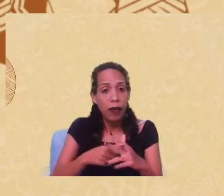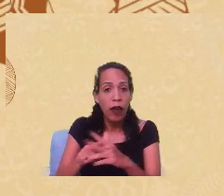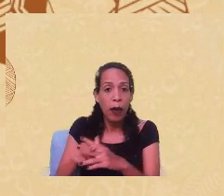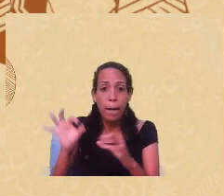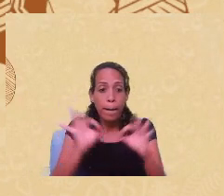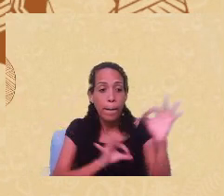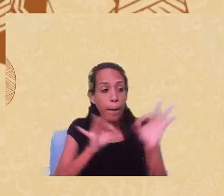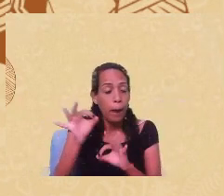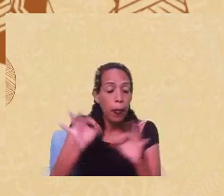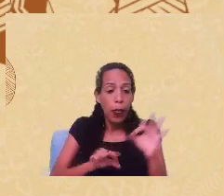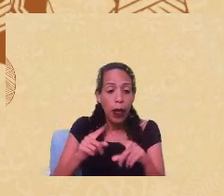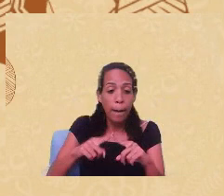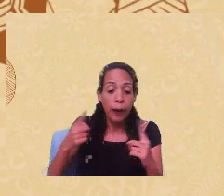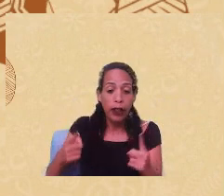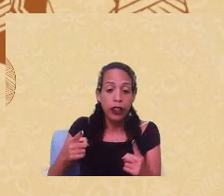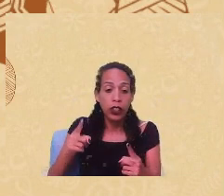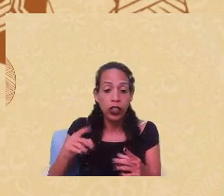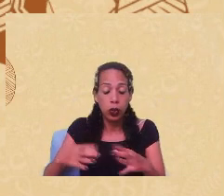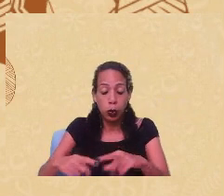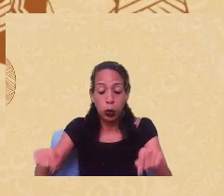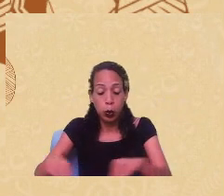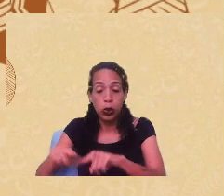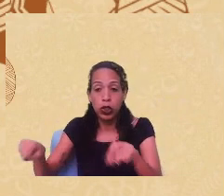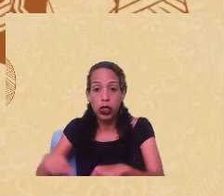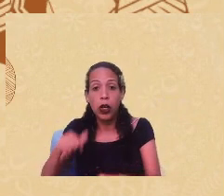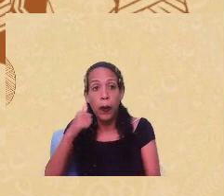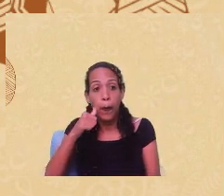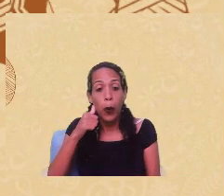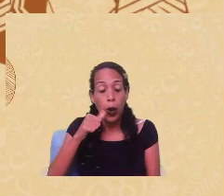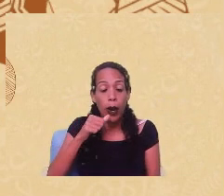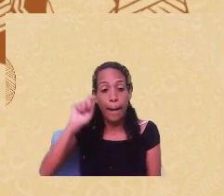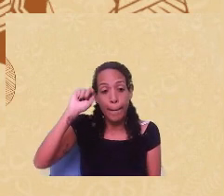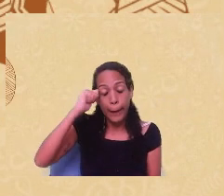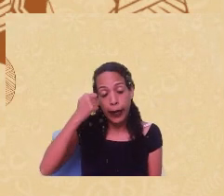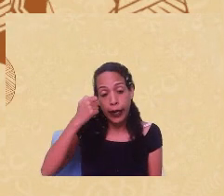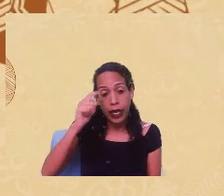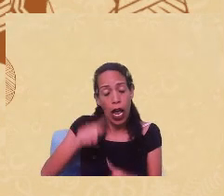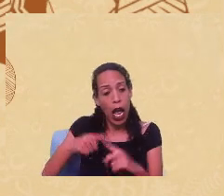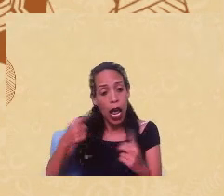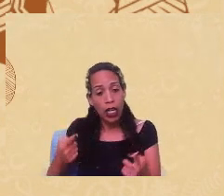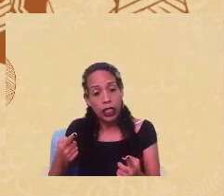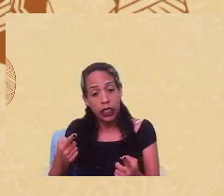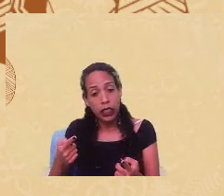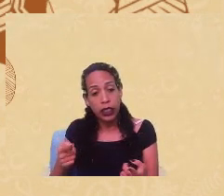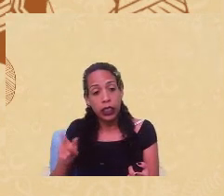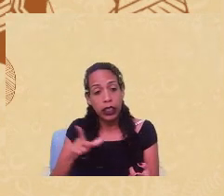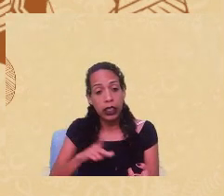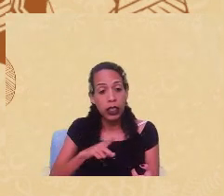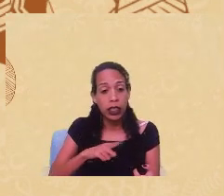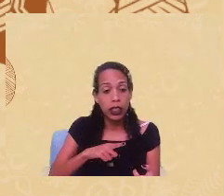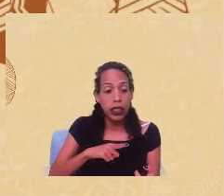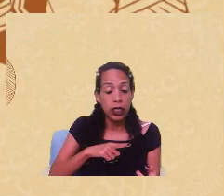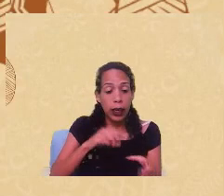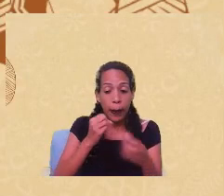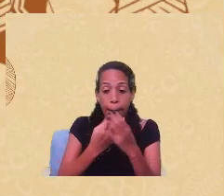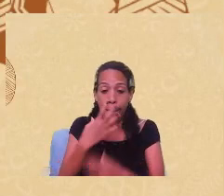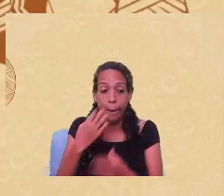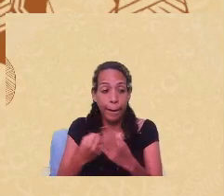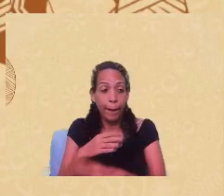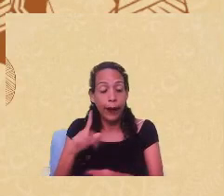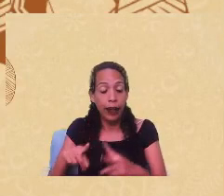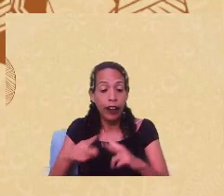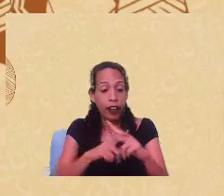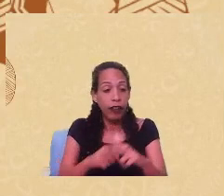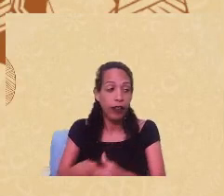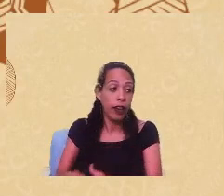partir do campo intelectual de feministas negras, ainda que a Kimberly Crenshaw, né, nomeie essa ferramenta,